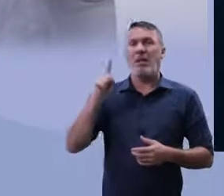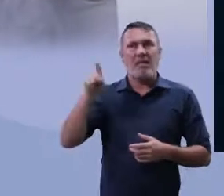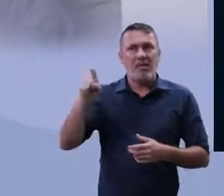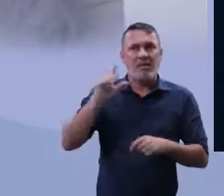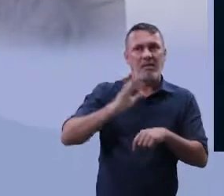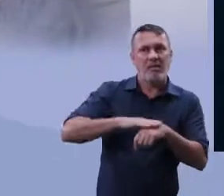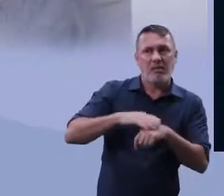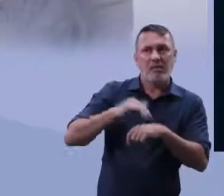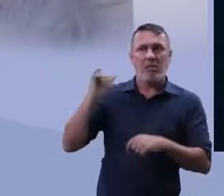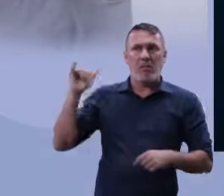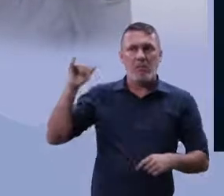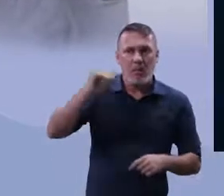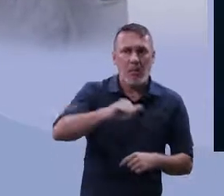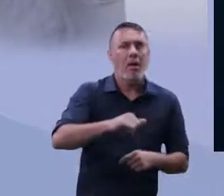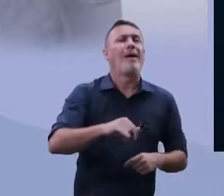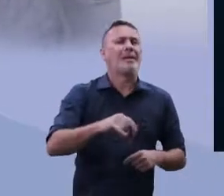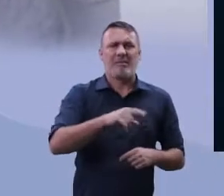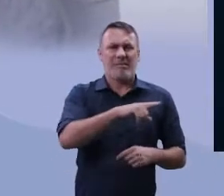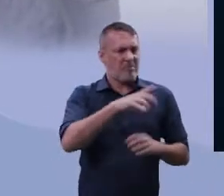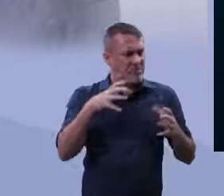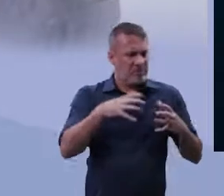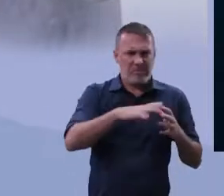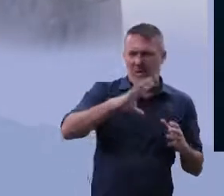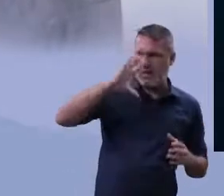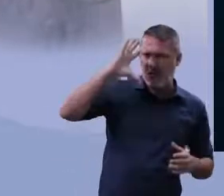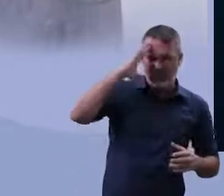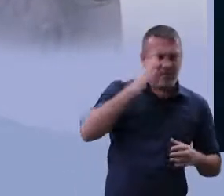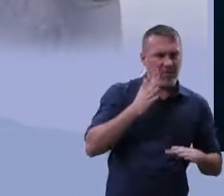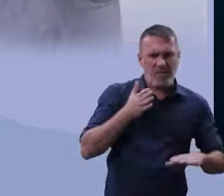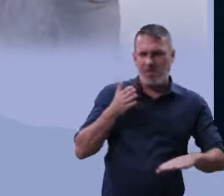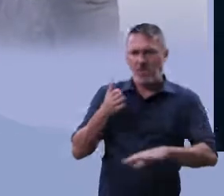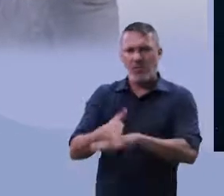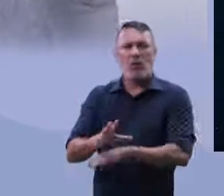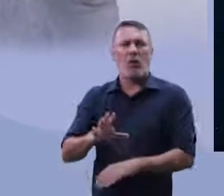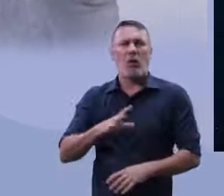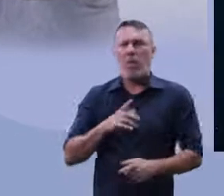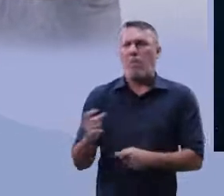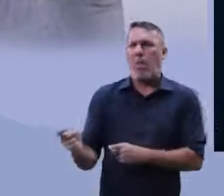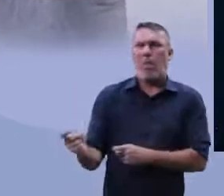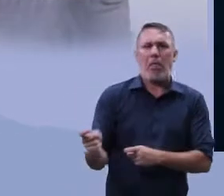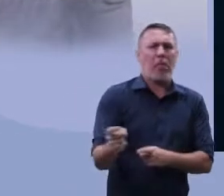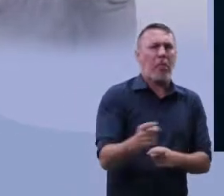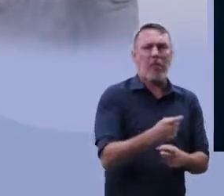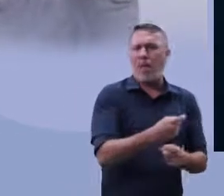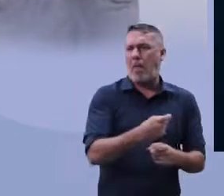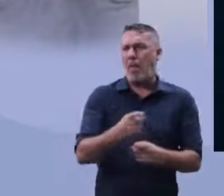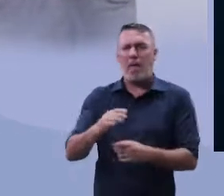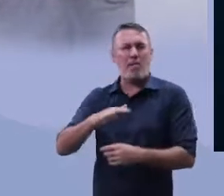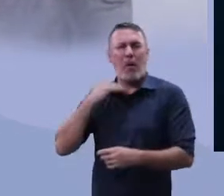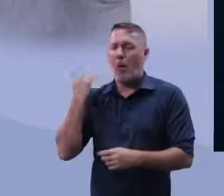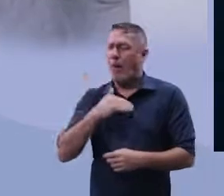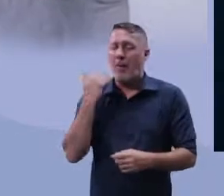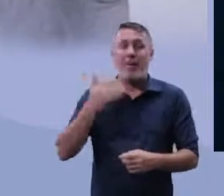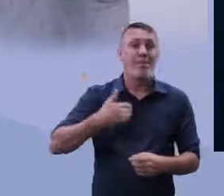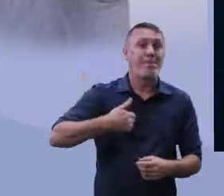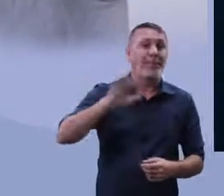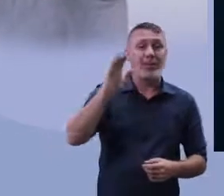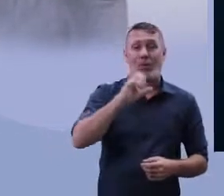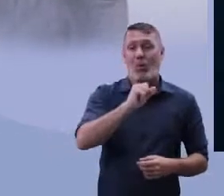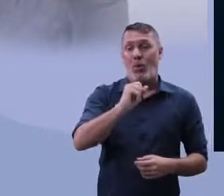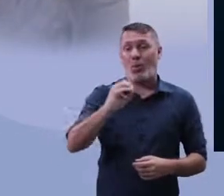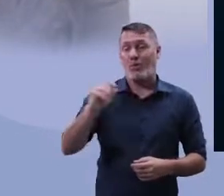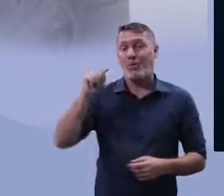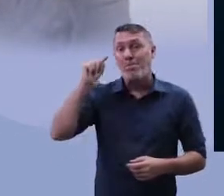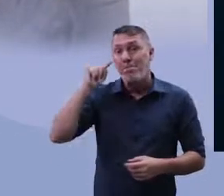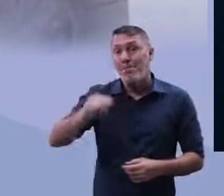Hutu. E aí foi quando houve uma matança, onde aproximadamente 800 mil pessoas foram mortas. E